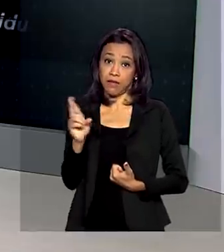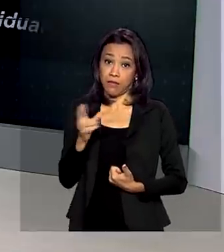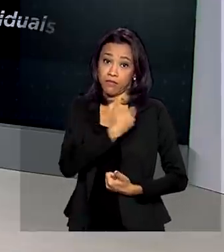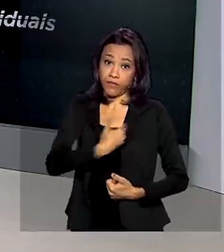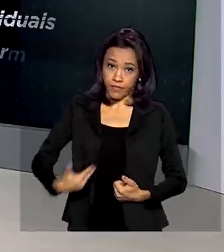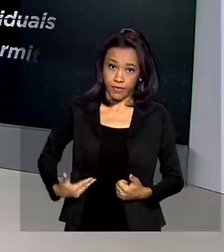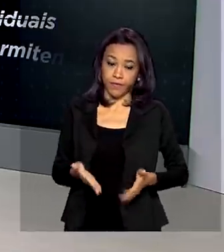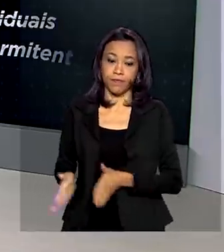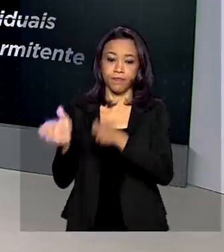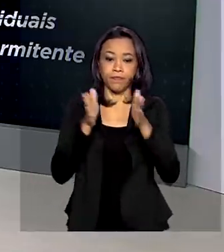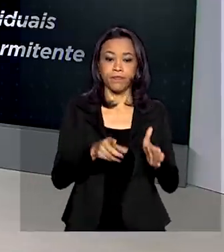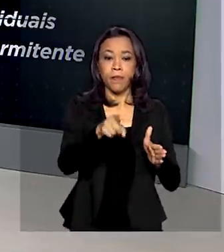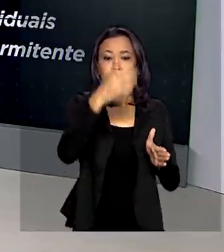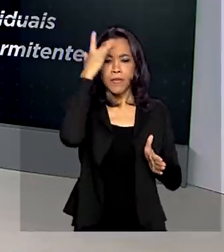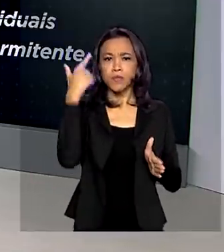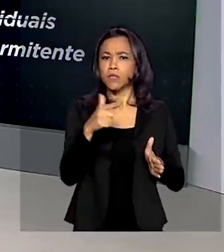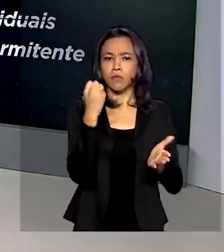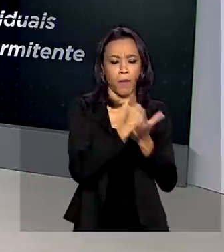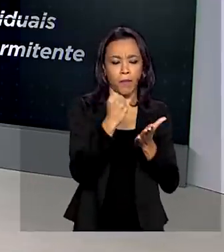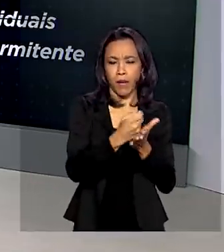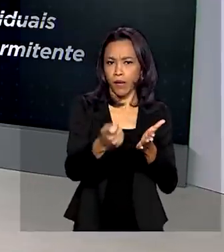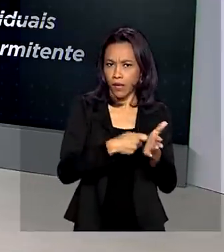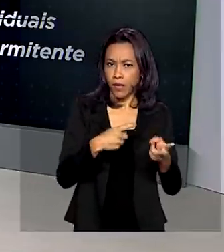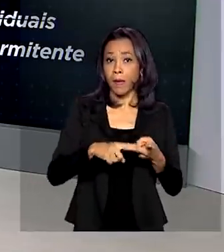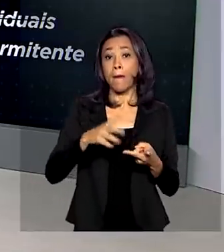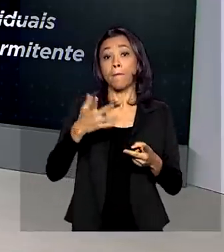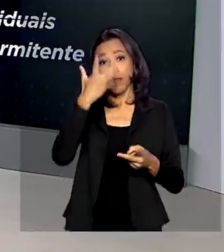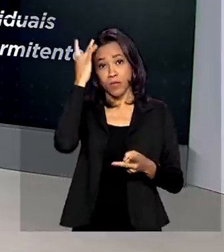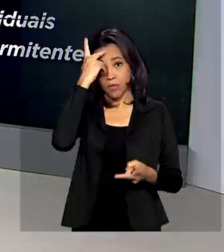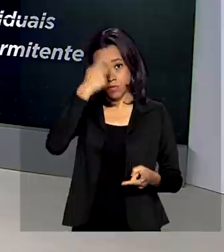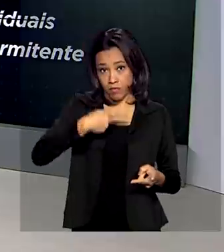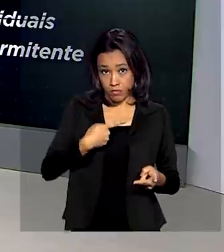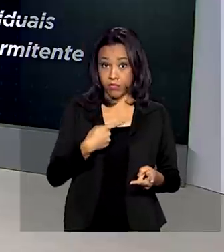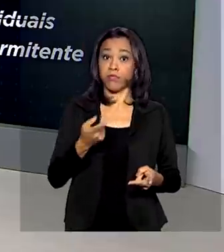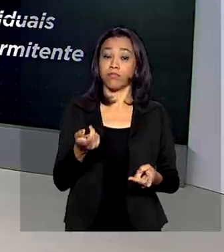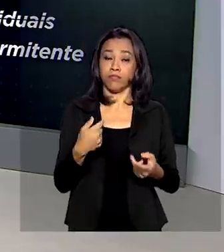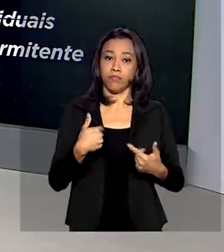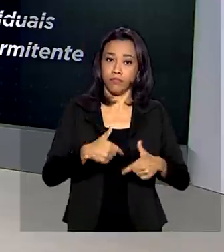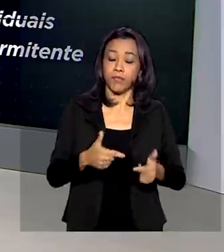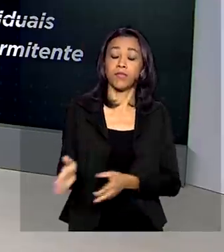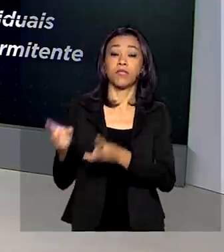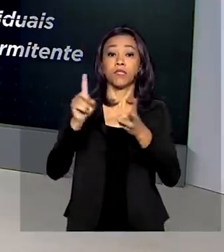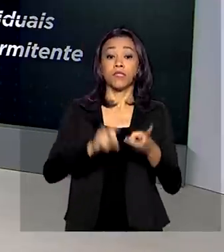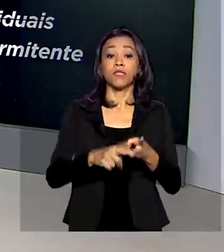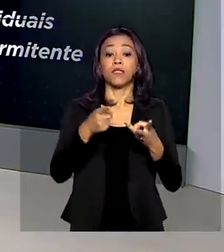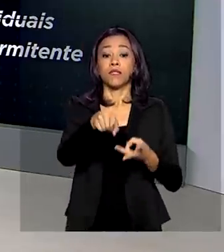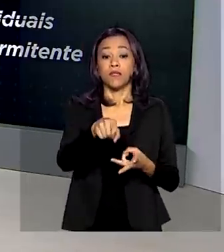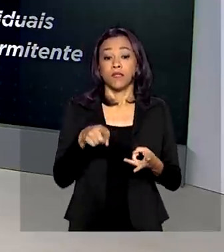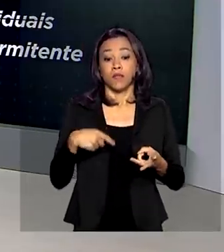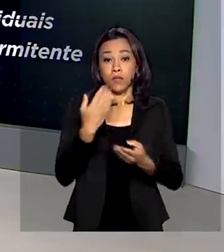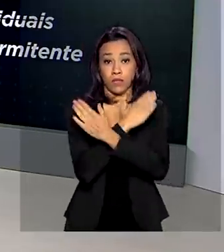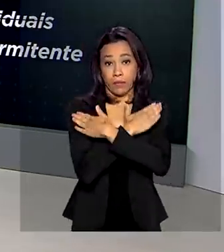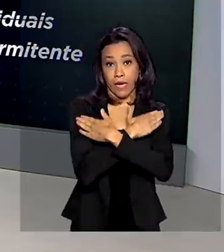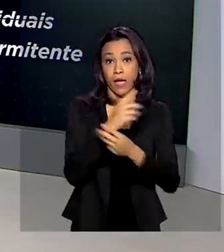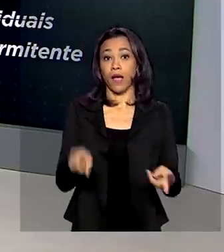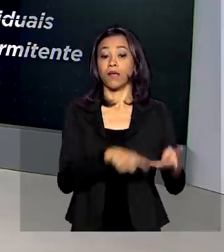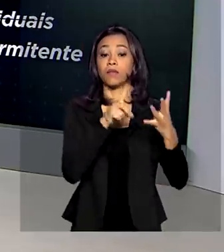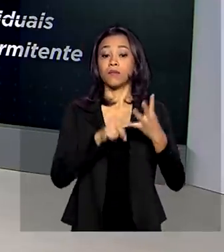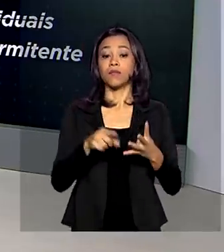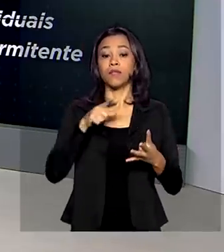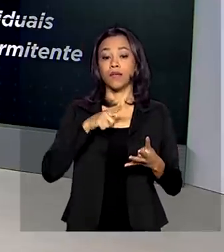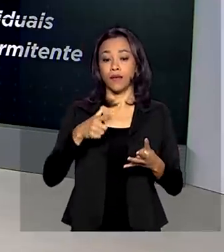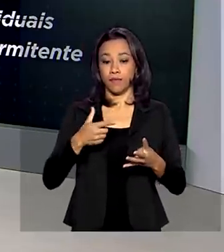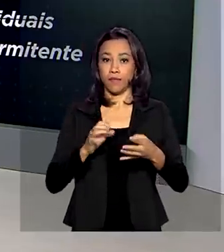São os trabalhadores informais, os autônomos, os desempregados, os microempreendedores individuais e também os